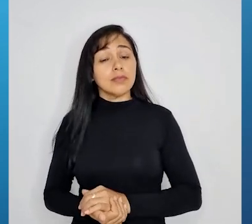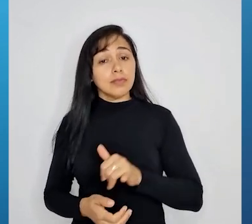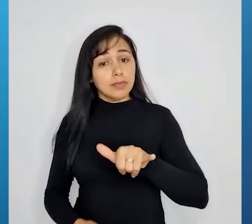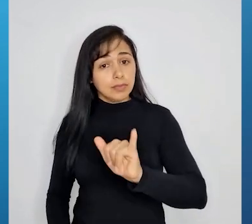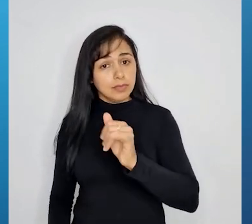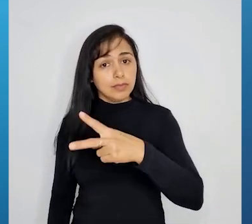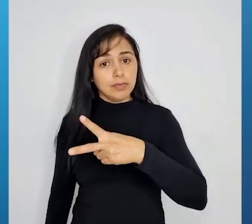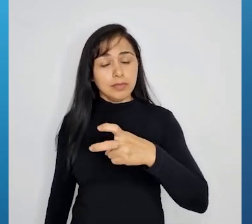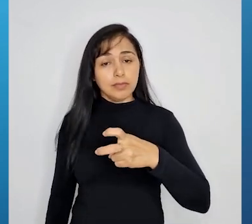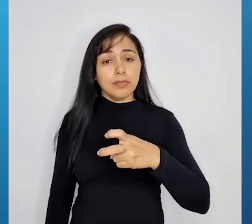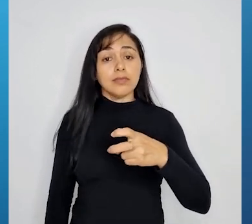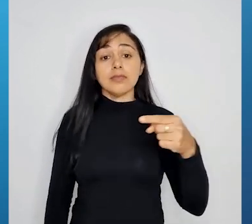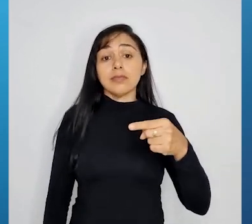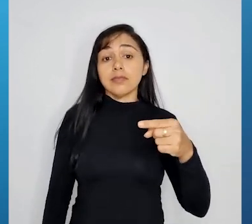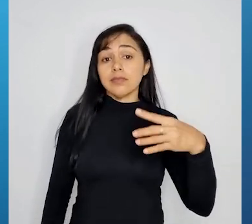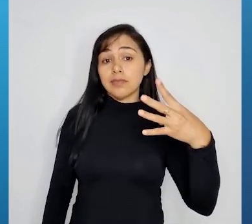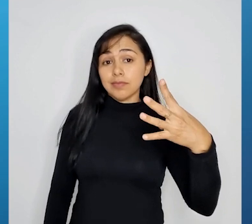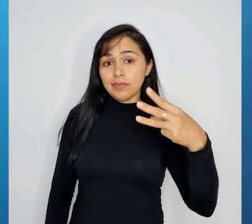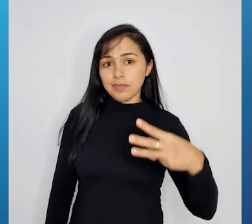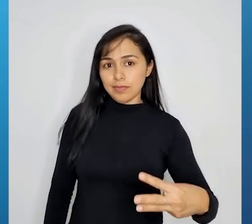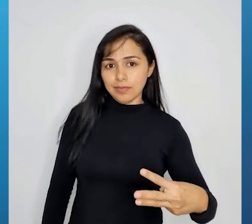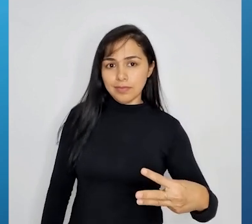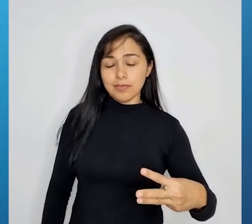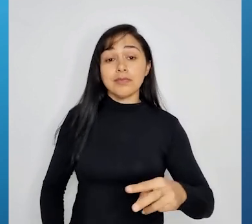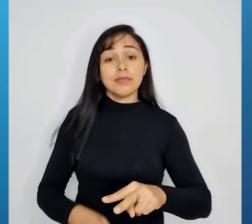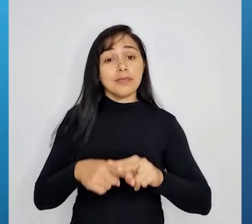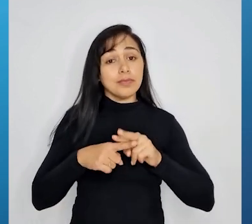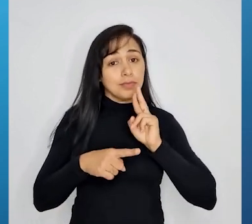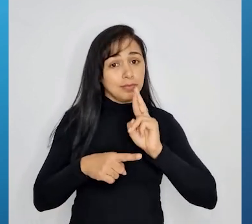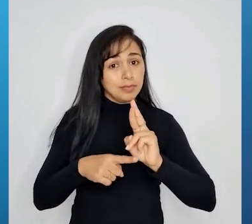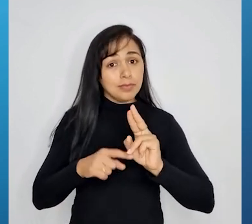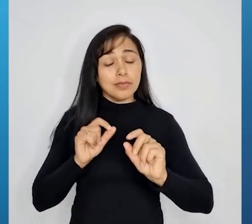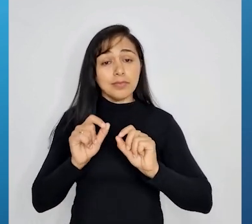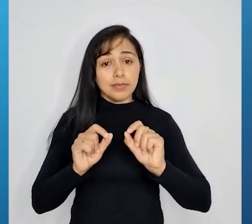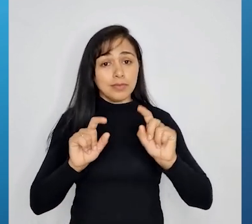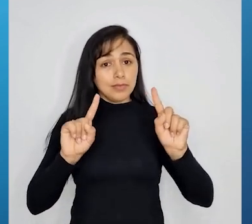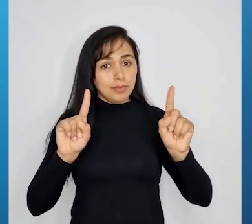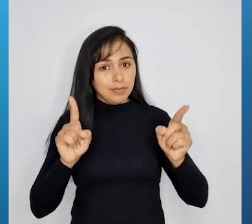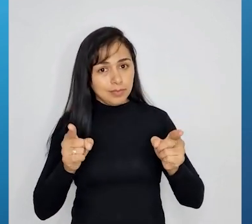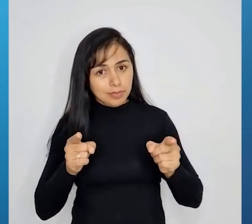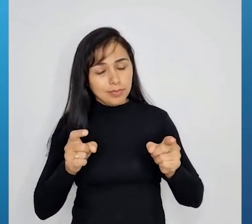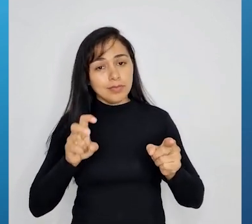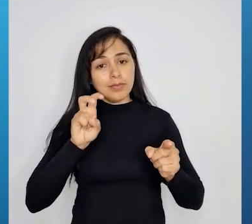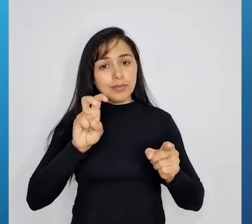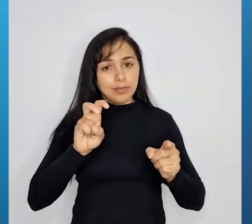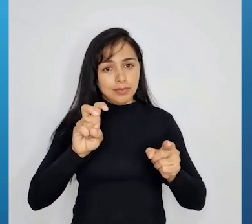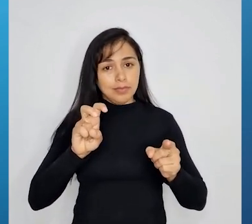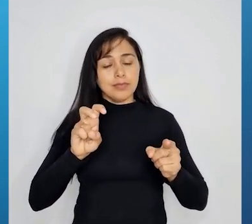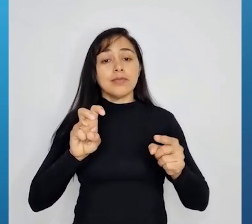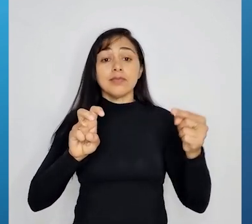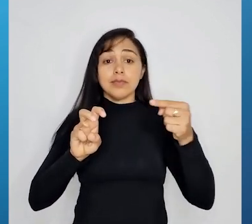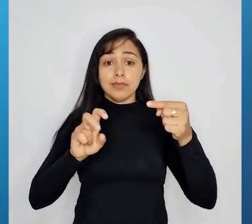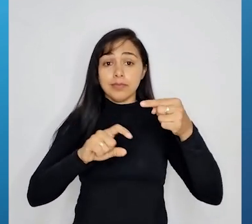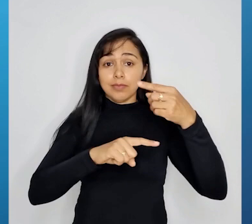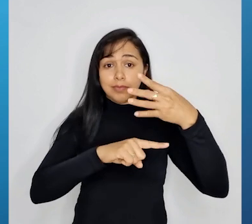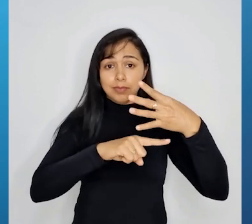menos 4 sobre 3. Portanto, a solução aqui vai ser 5 e menos 4